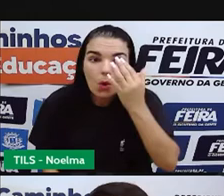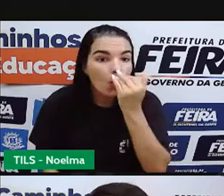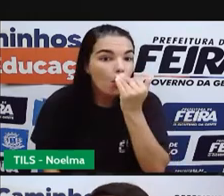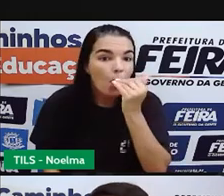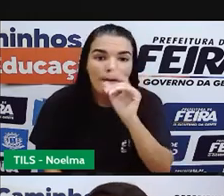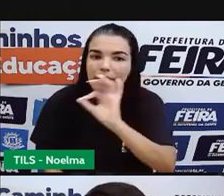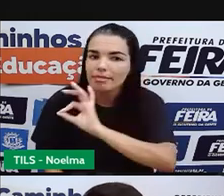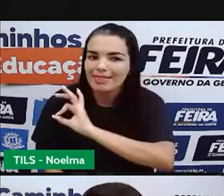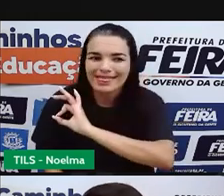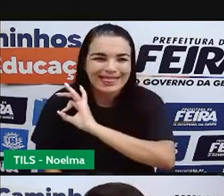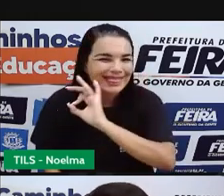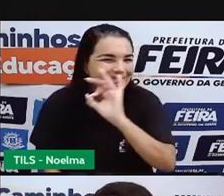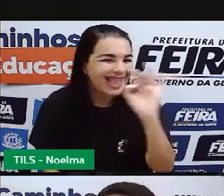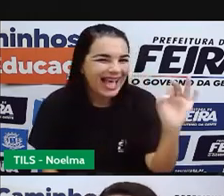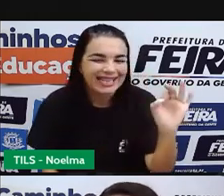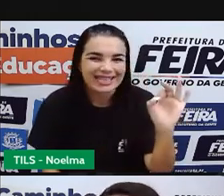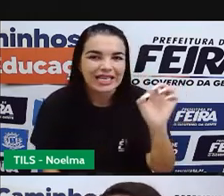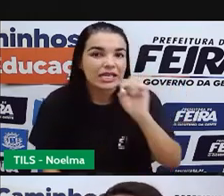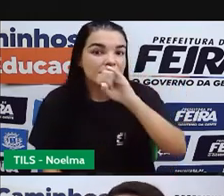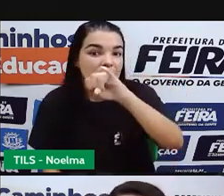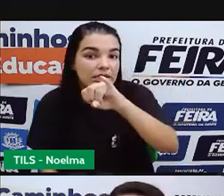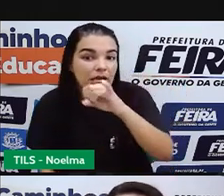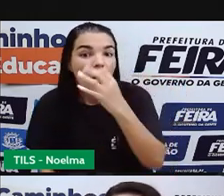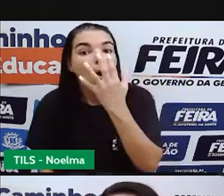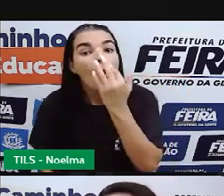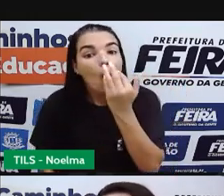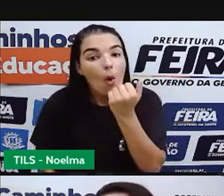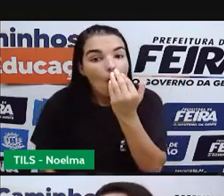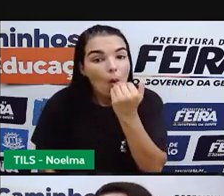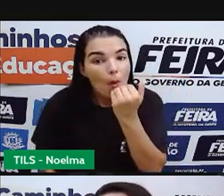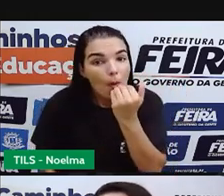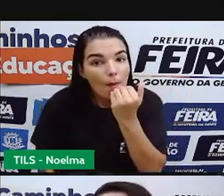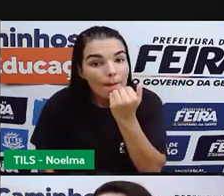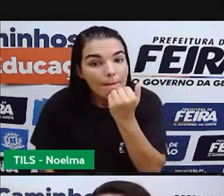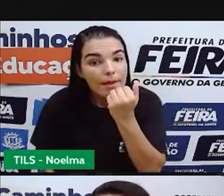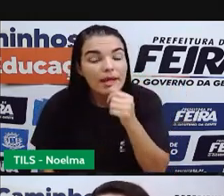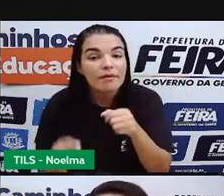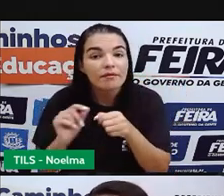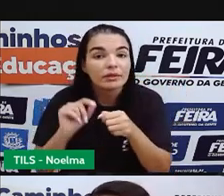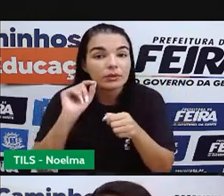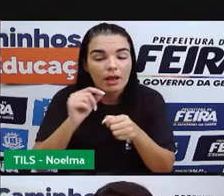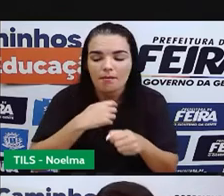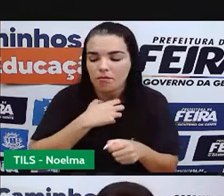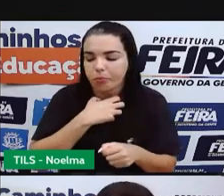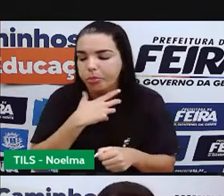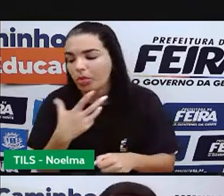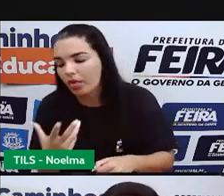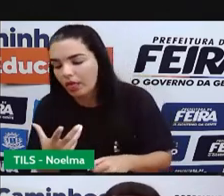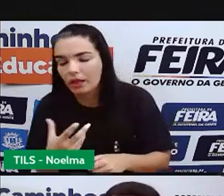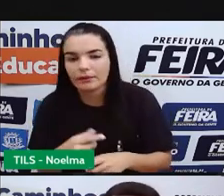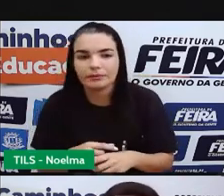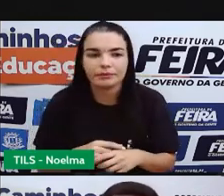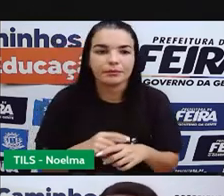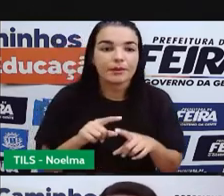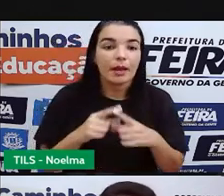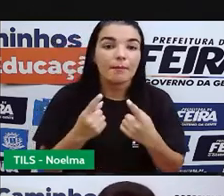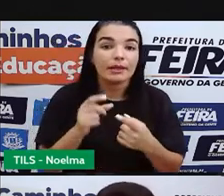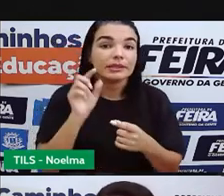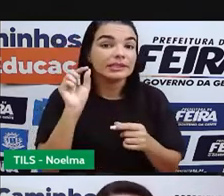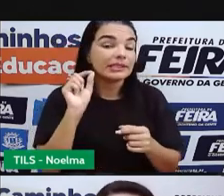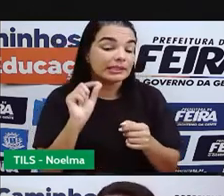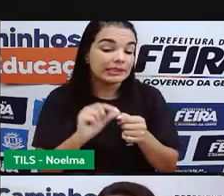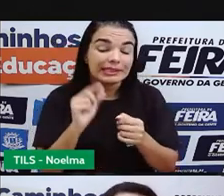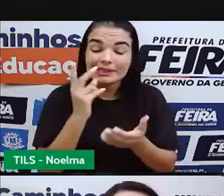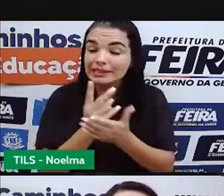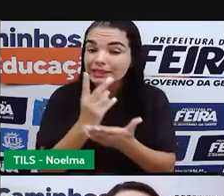Ela vai utilizar de outras formas para poder eliminar. Só que, geralmente, a anorexia está marcada por não